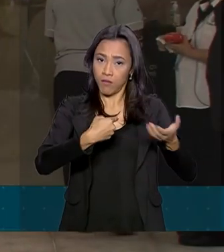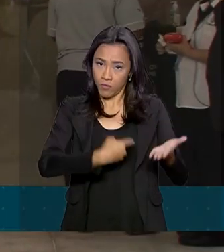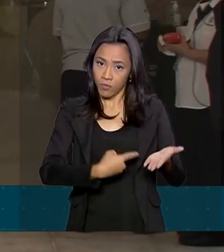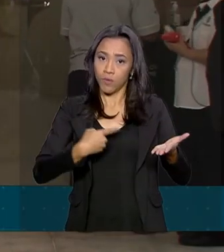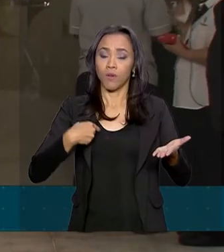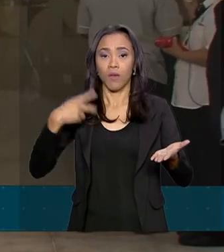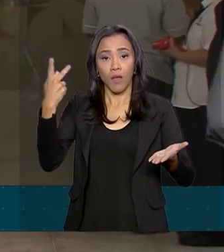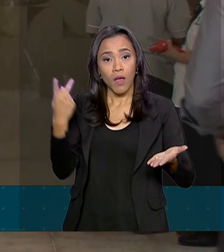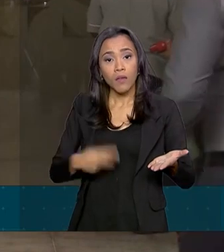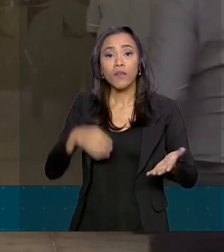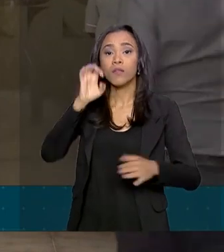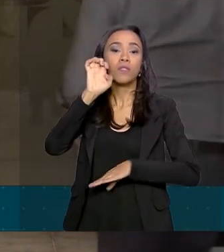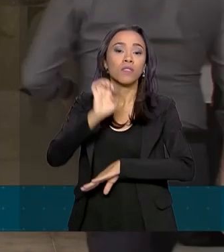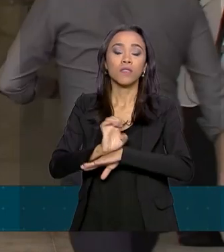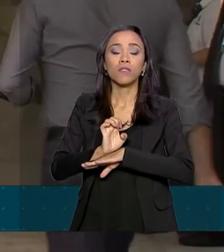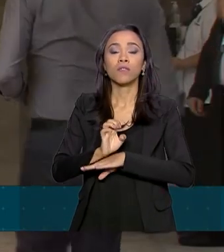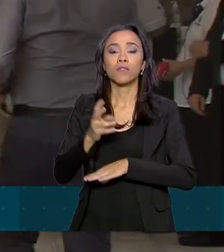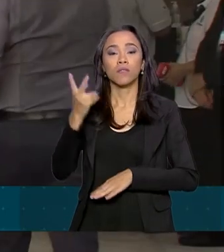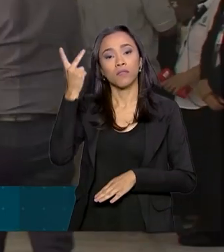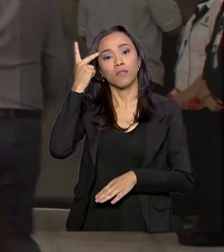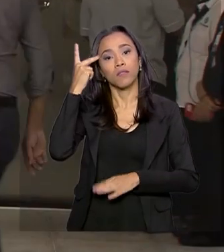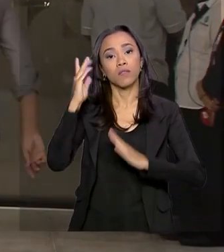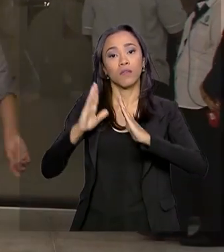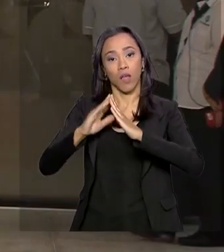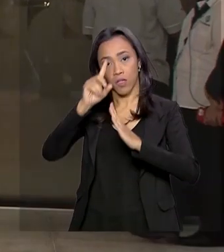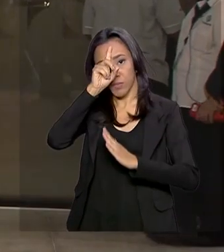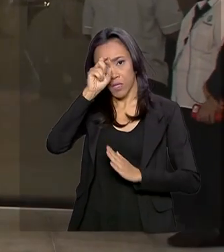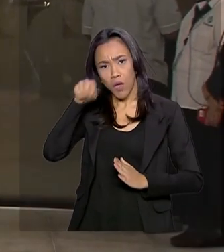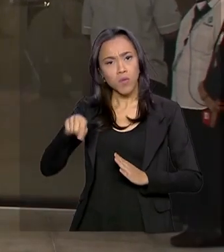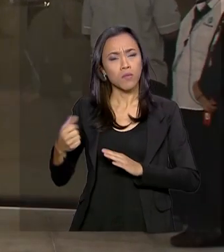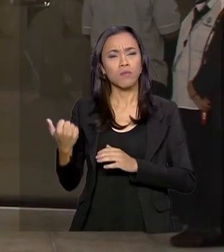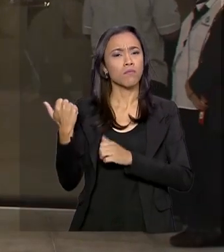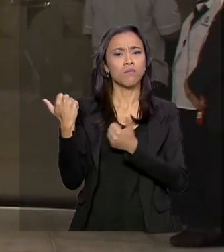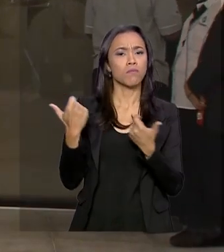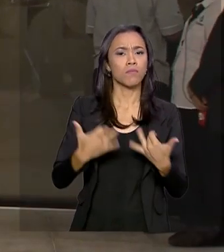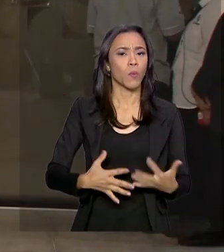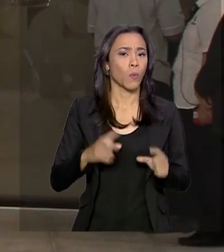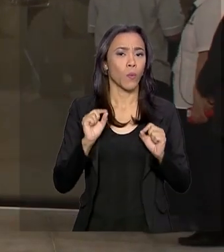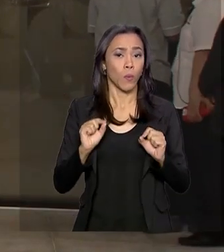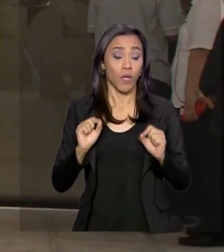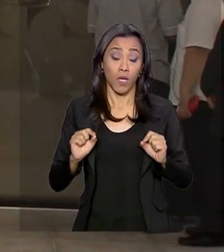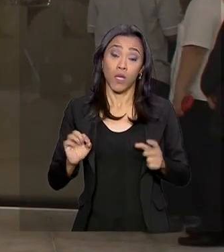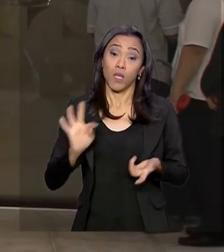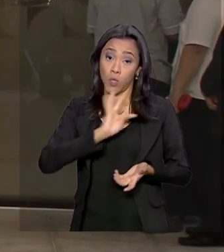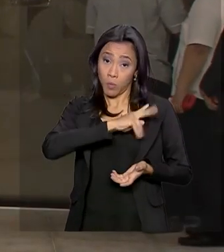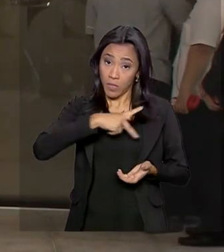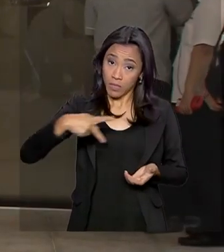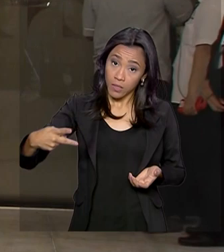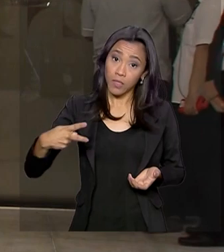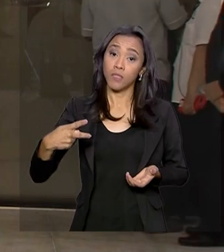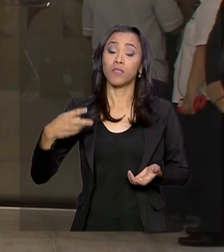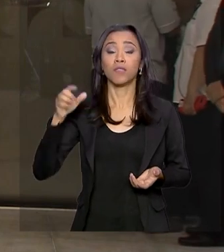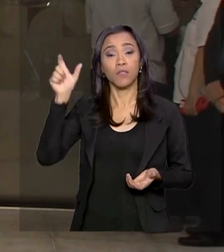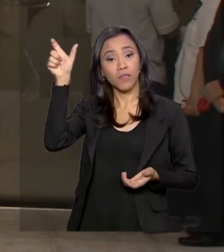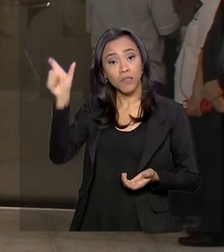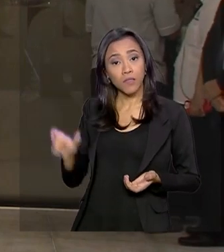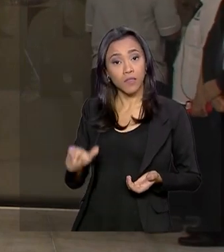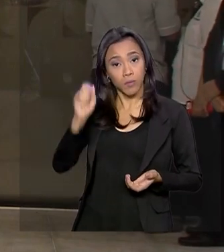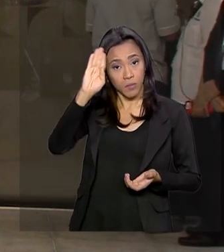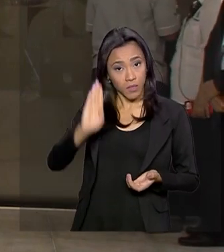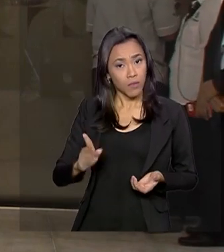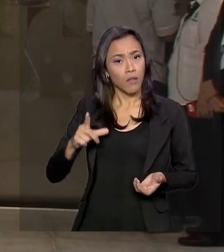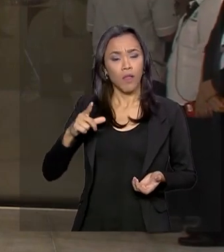fica aqui na zona sul da capital paulista, informa que o presidente da República tem um quadro clínico sem dor,